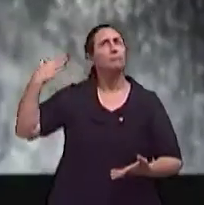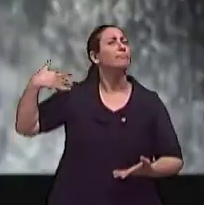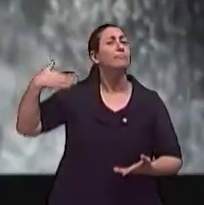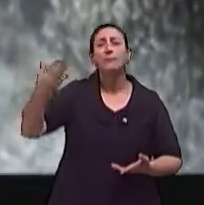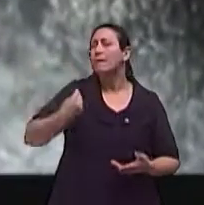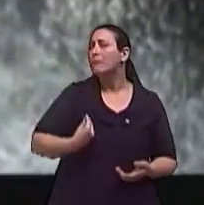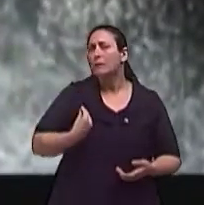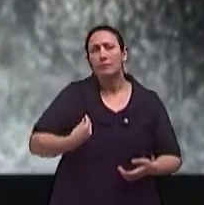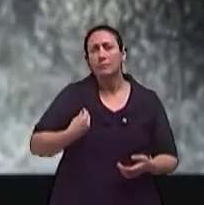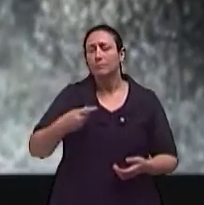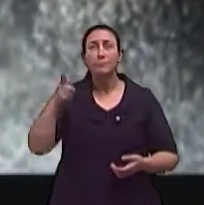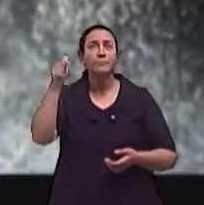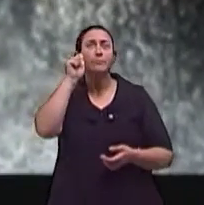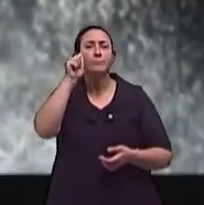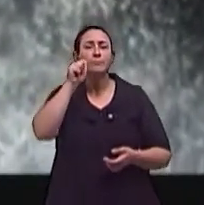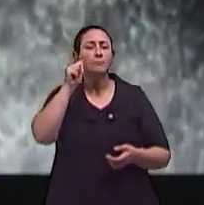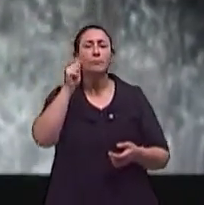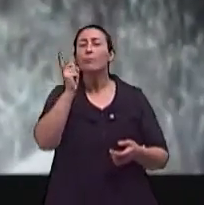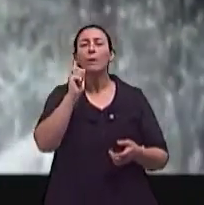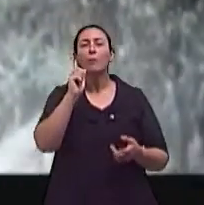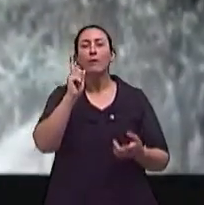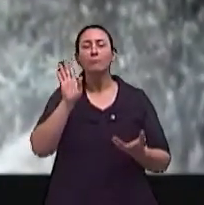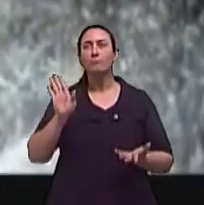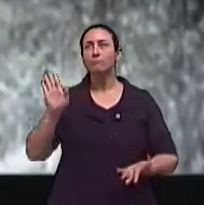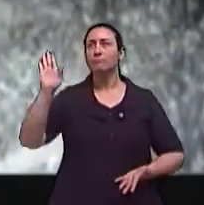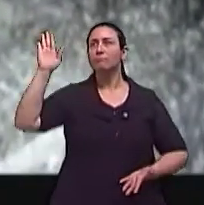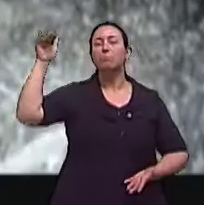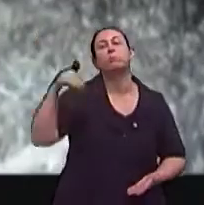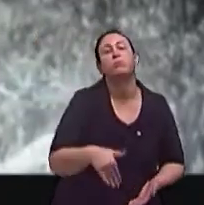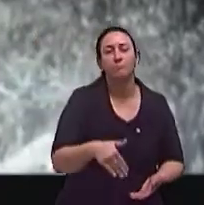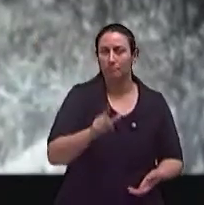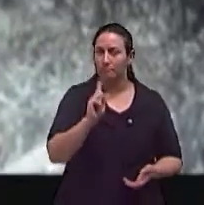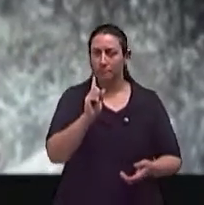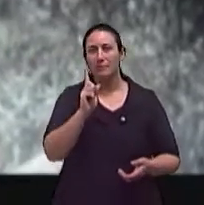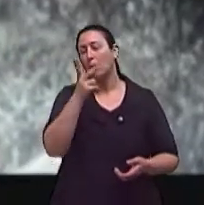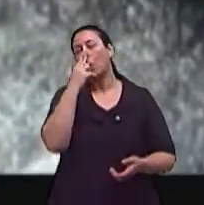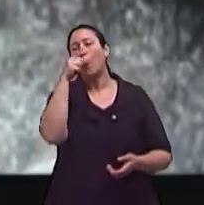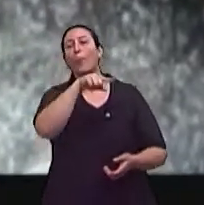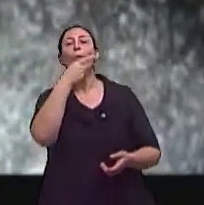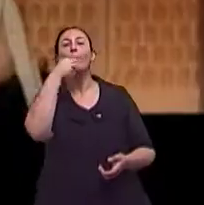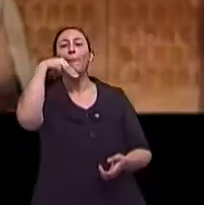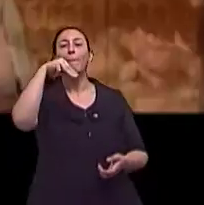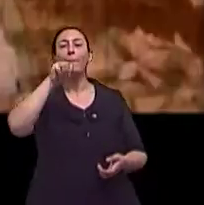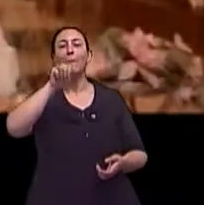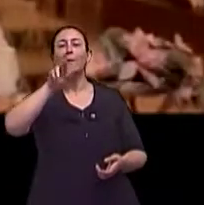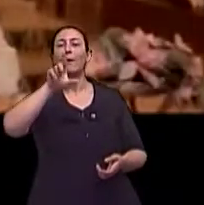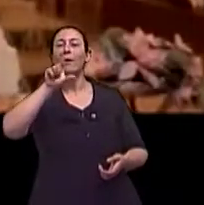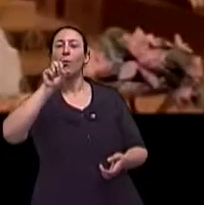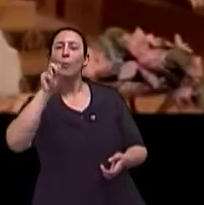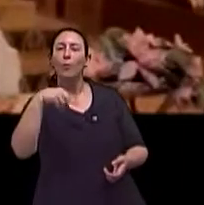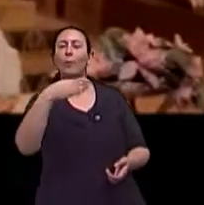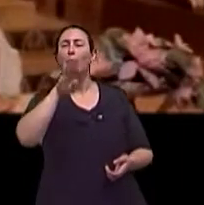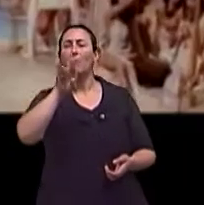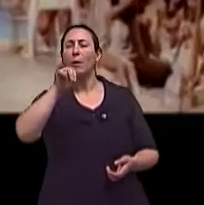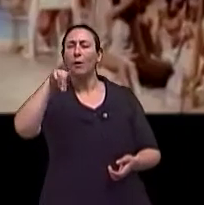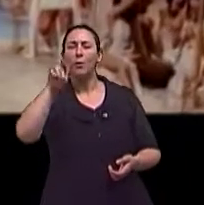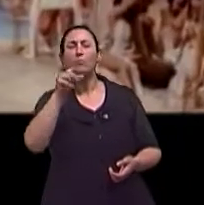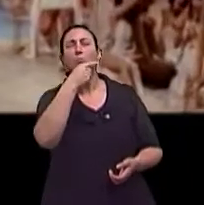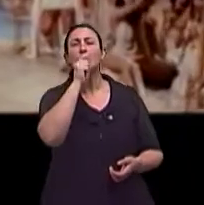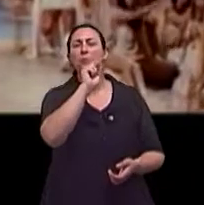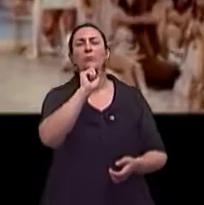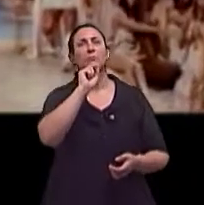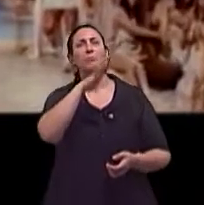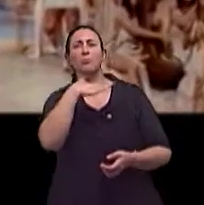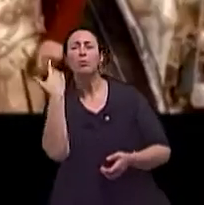telas, né? Ela não teve uma decadência física tão grande como, por exemplo, Marlon Brando, que quando faleceu já estava muito gordo,